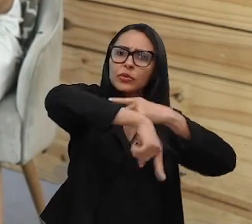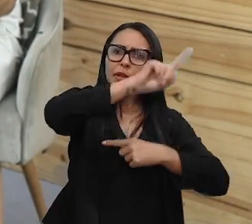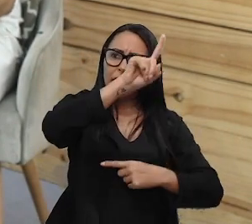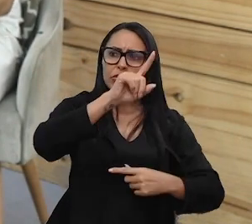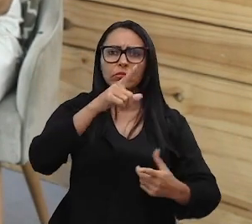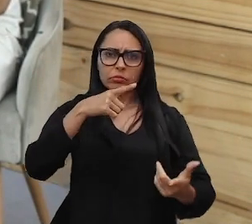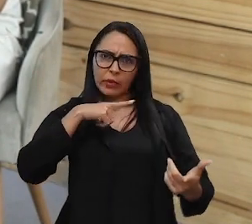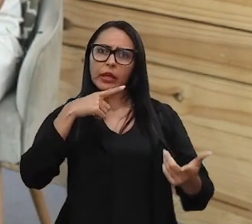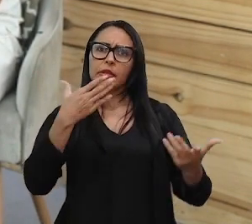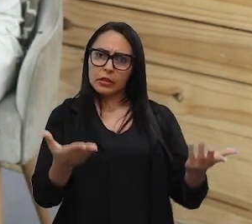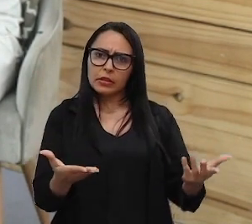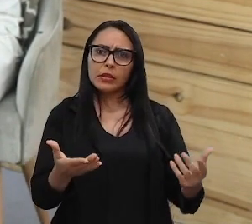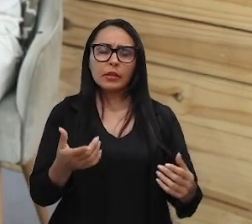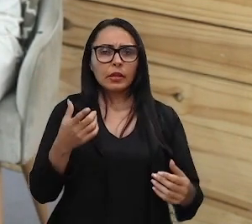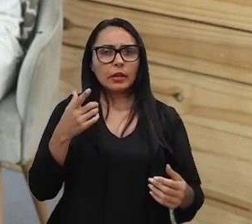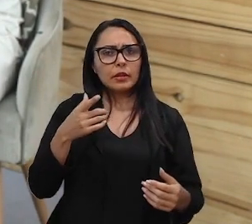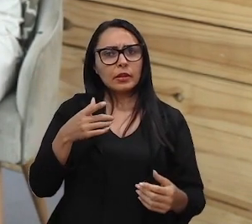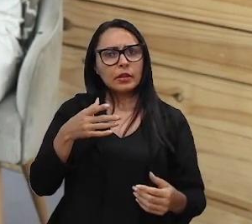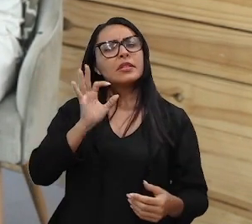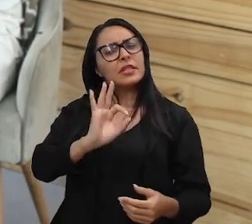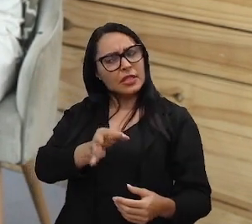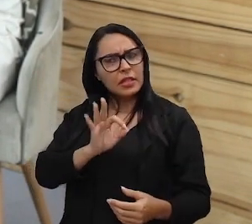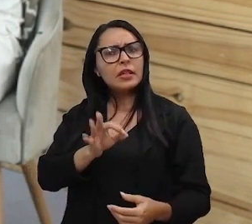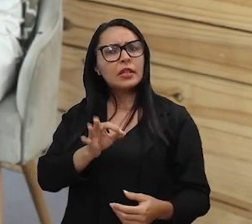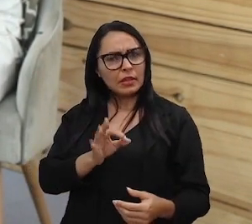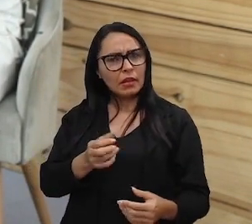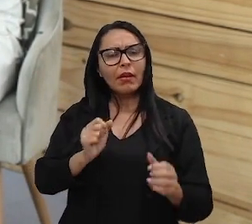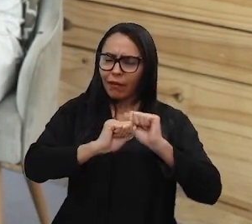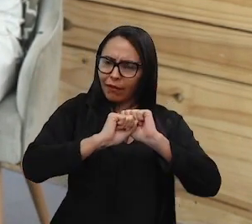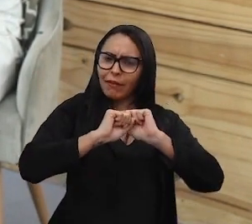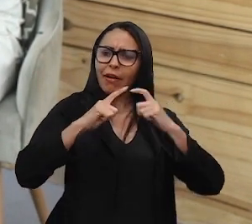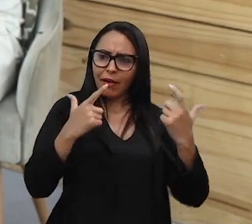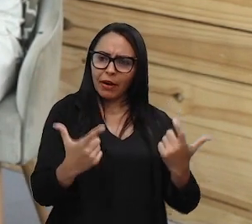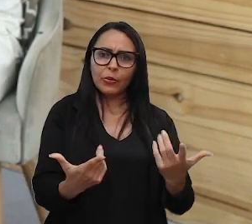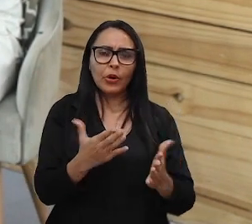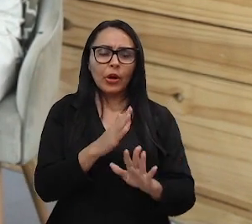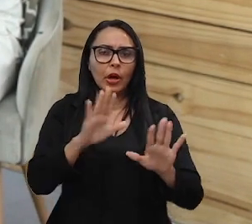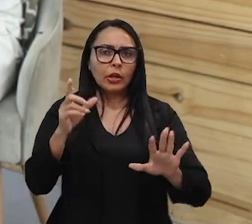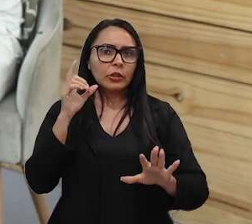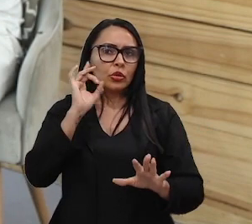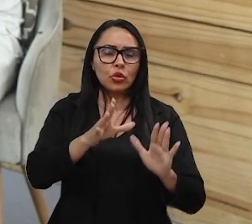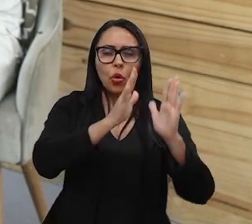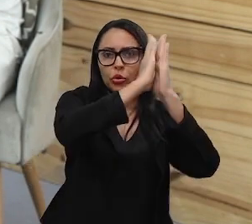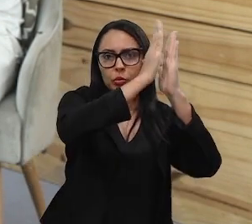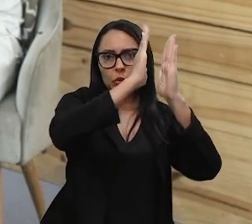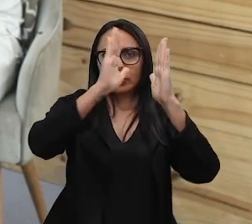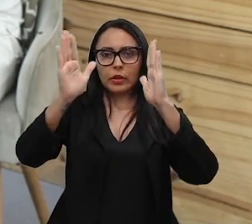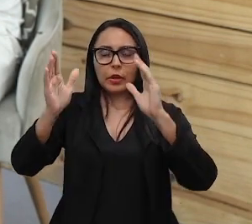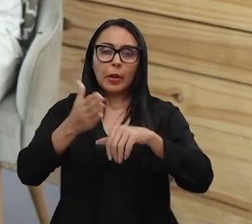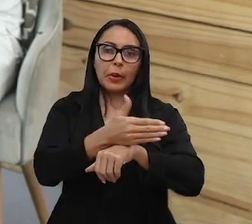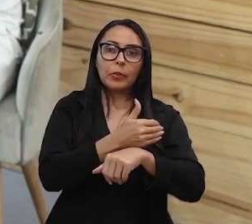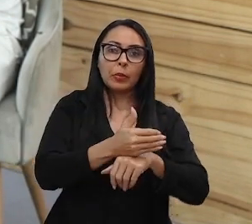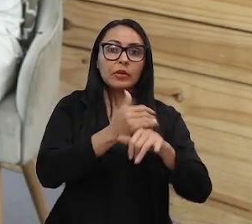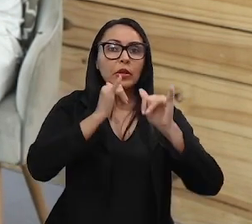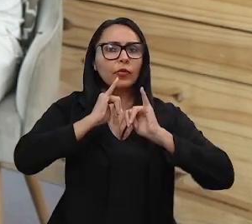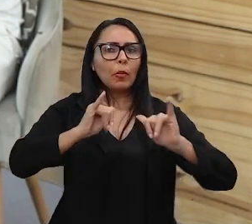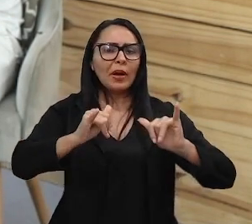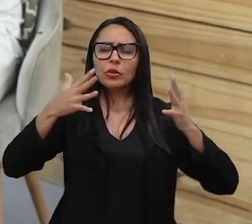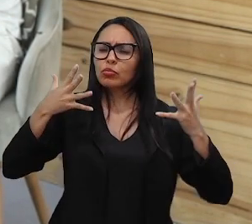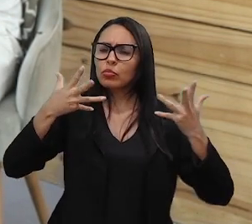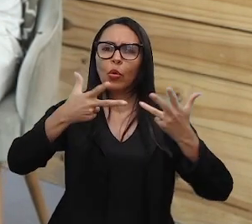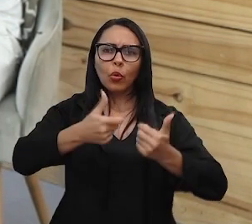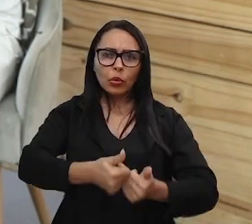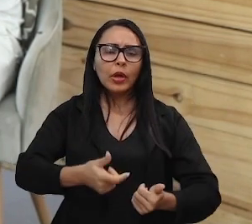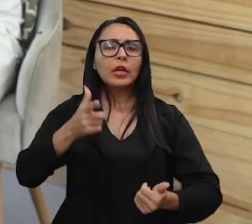práticas dentro desse universo? certeza. Todos os profissionais, não só os bibliotecários, mas os profissionais da informação, de modo geral, eles